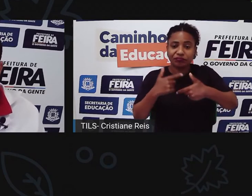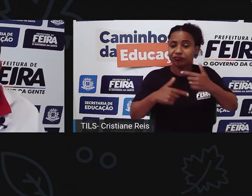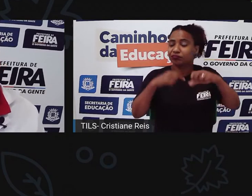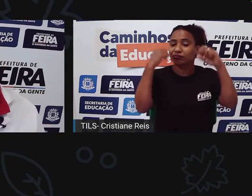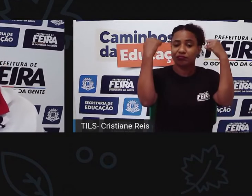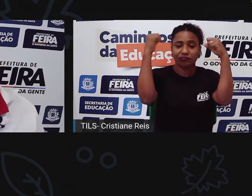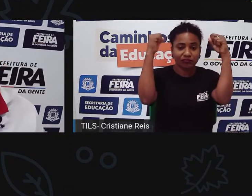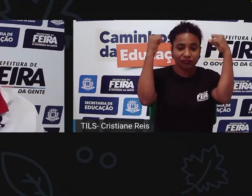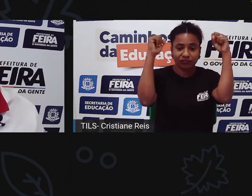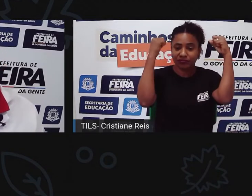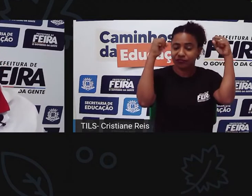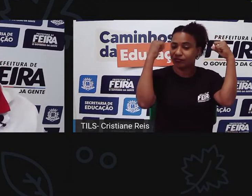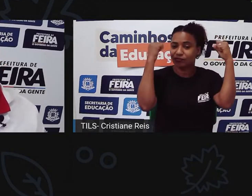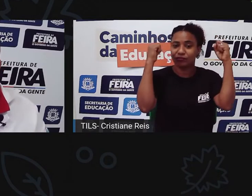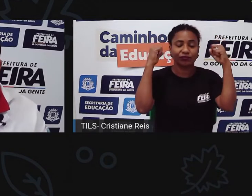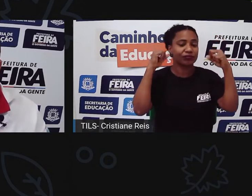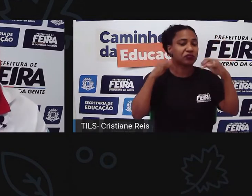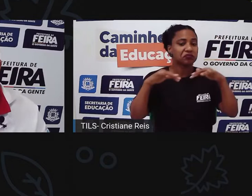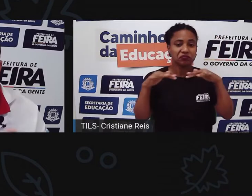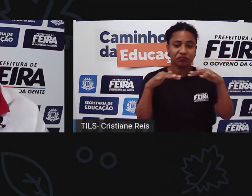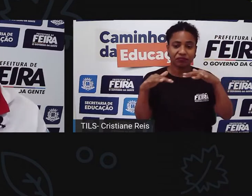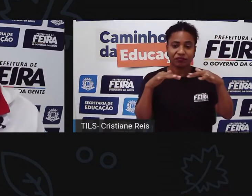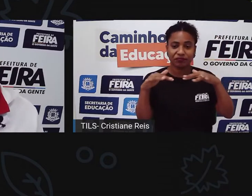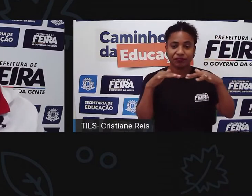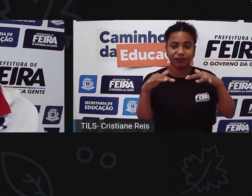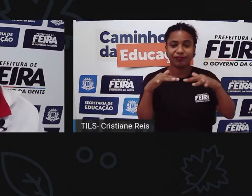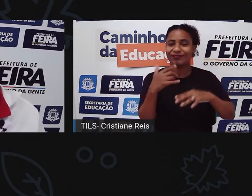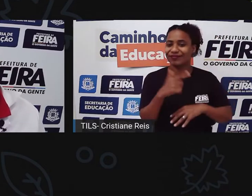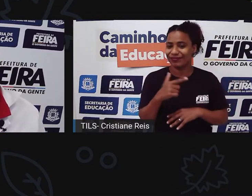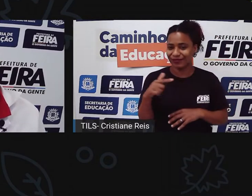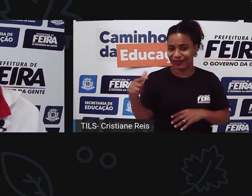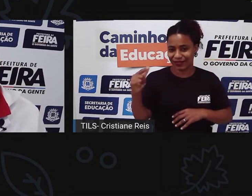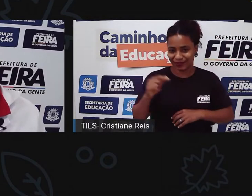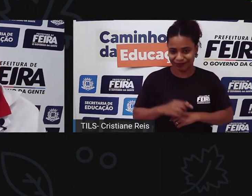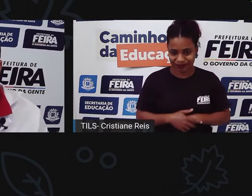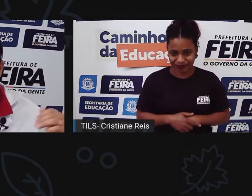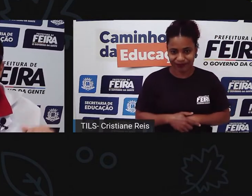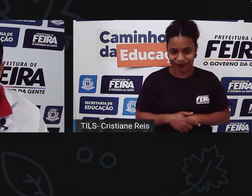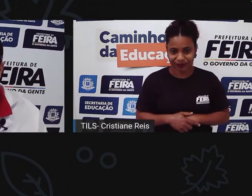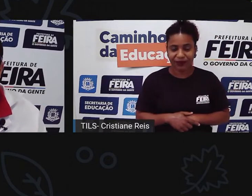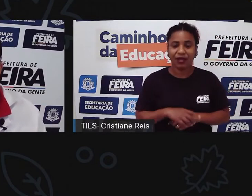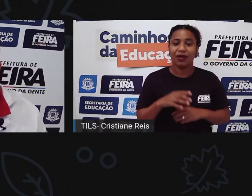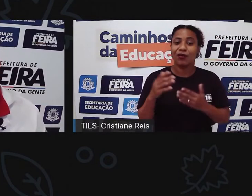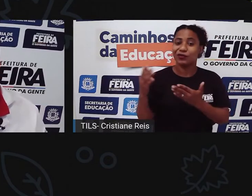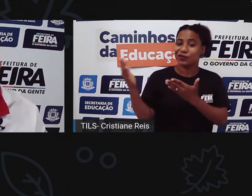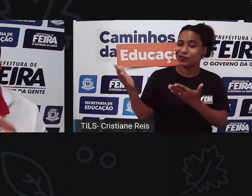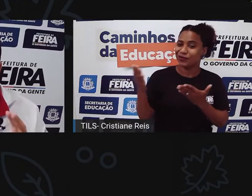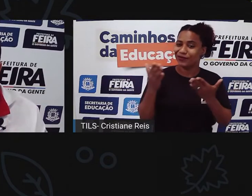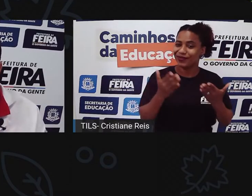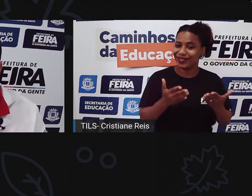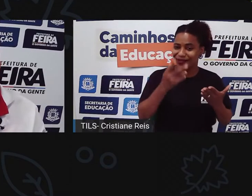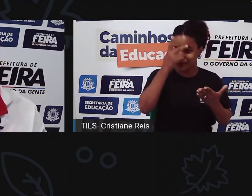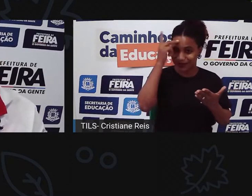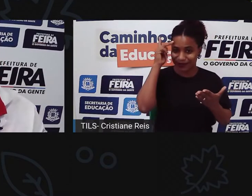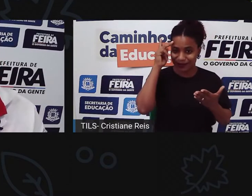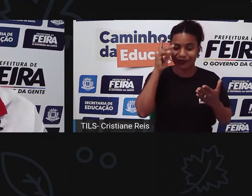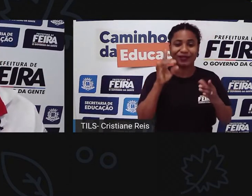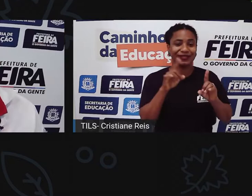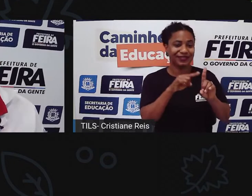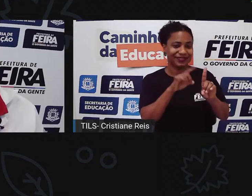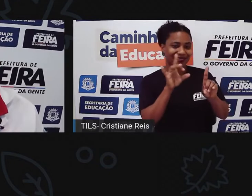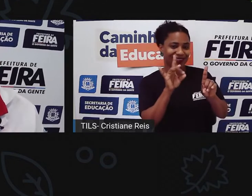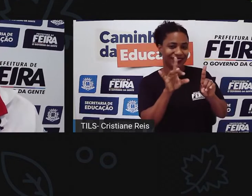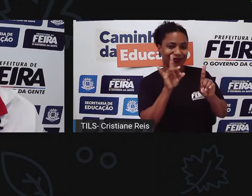pessoas a esse cenário e como que a gente resolve esse problema. Nosso convidado hoje, convidado super especial,